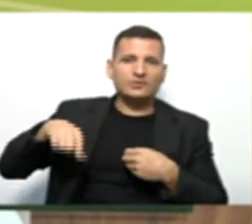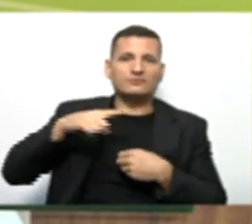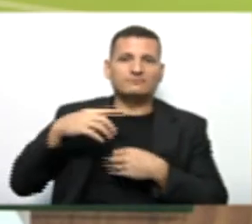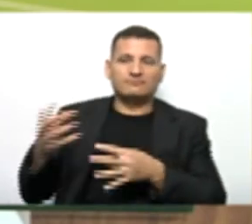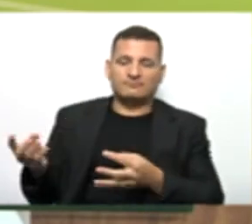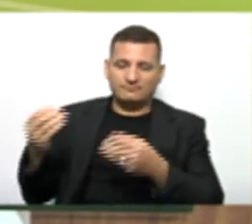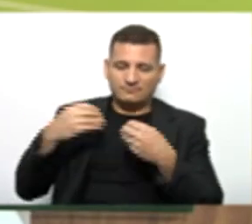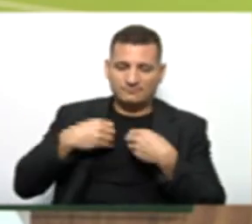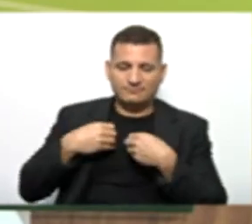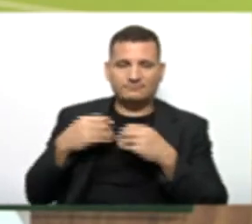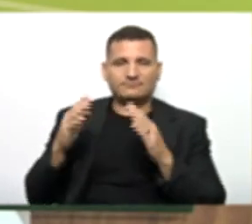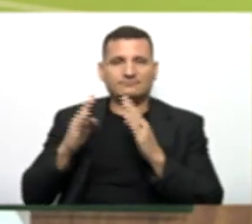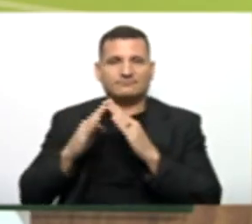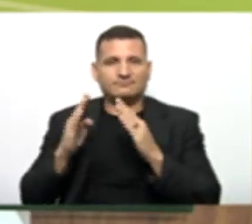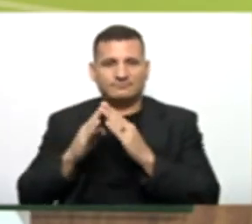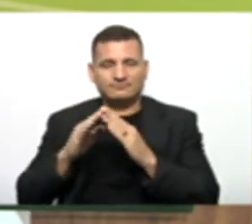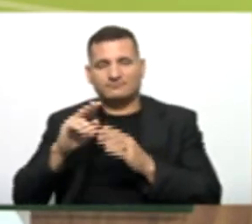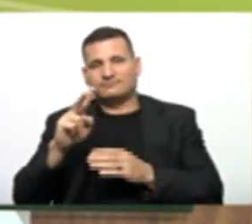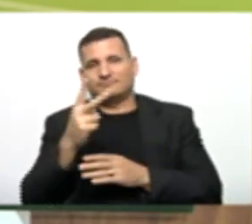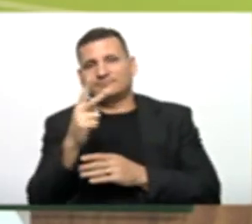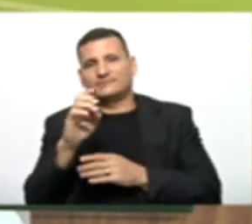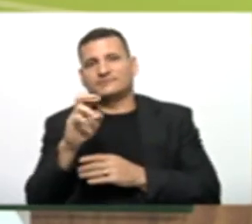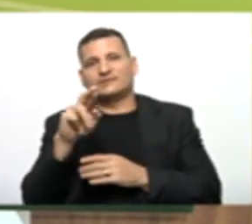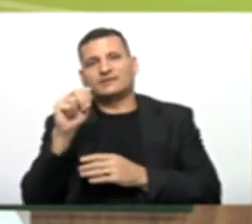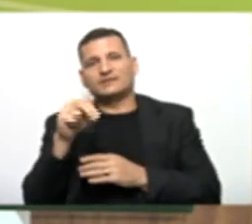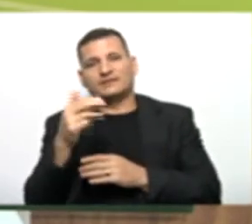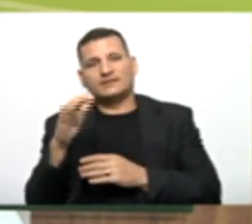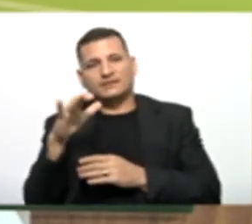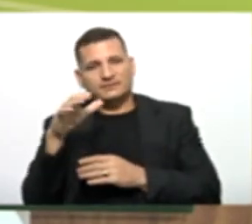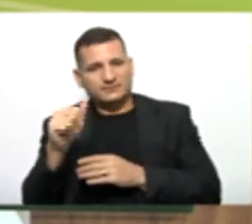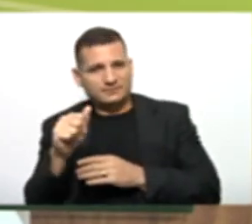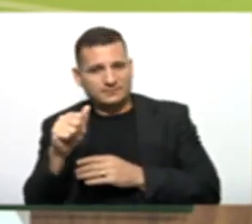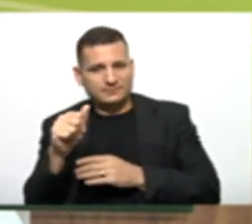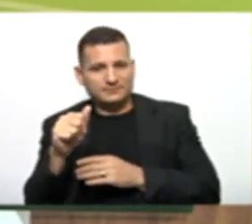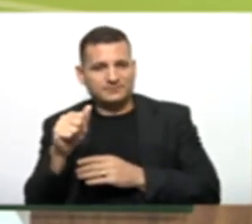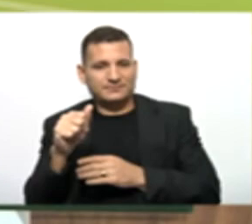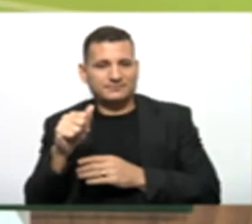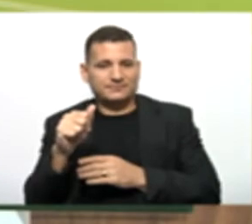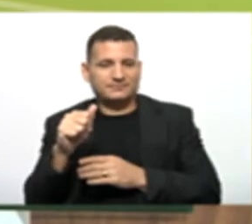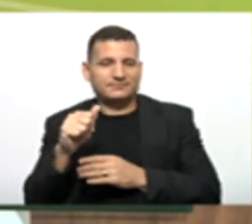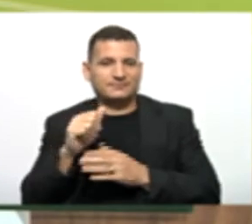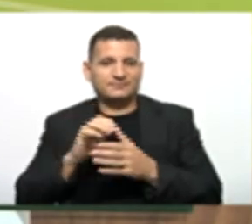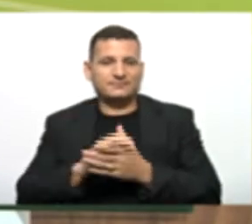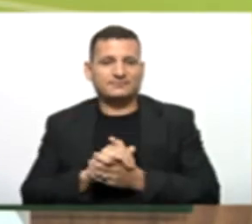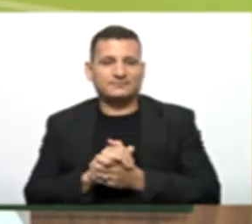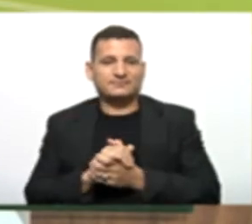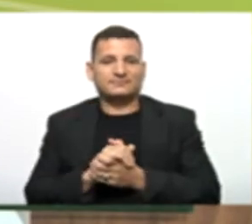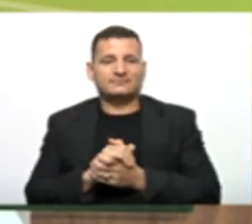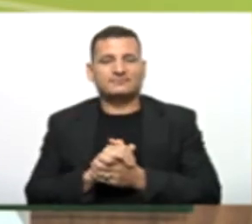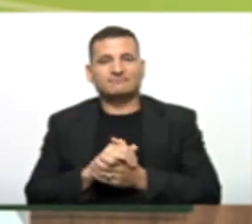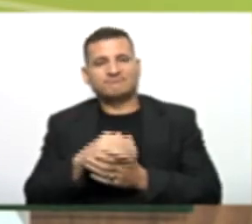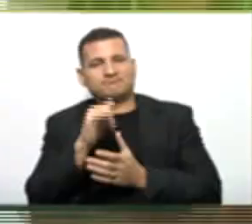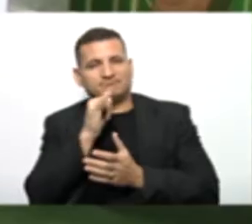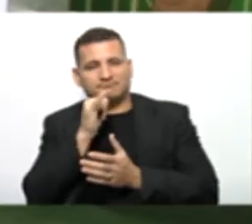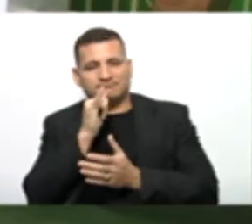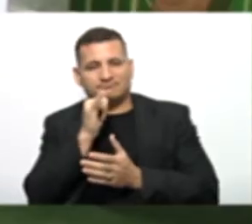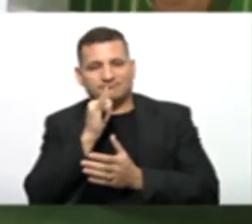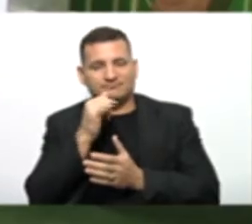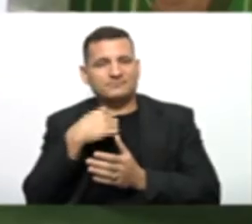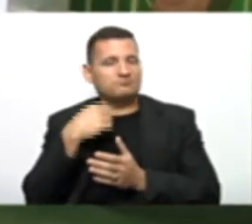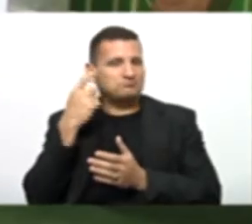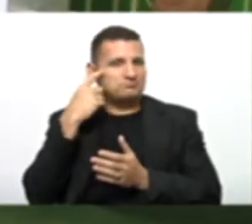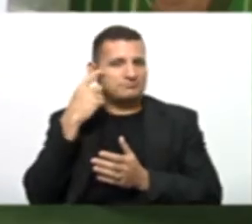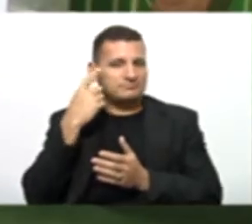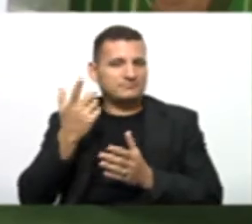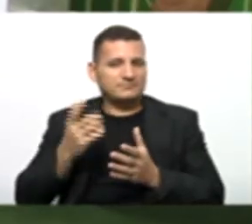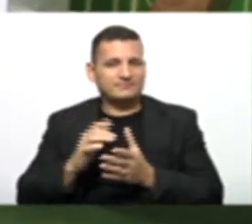esse bem, essa casa de herança. Então, ele passou a ser atribuído à minha pessoa, por exemplo. Sim, sim. Eu penso isso.